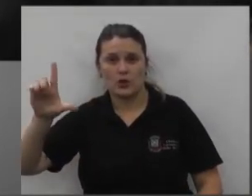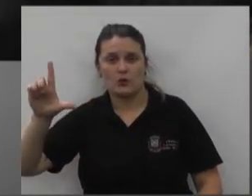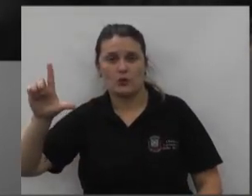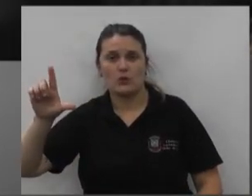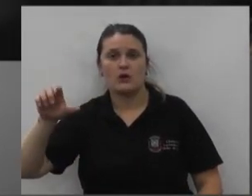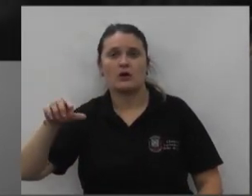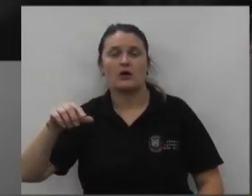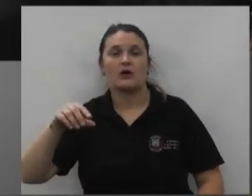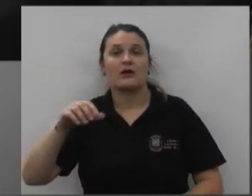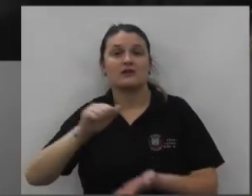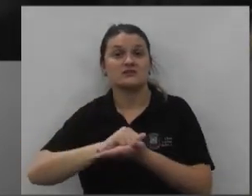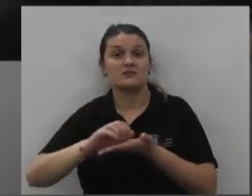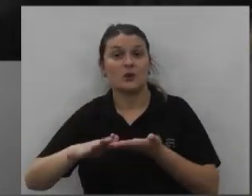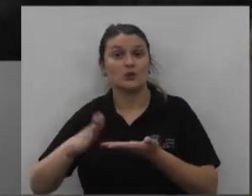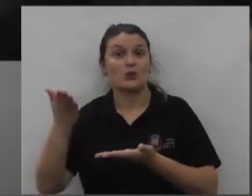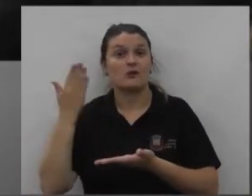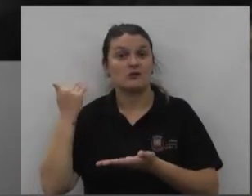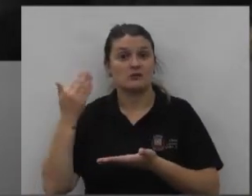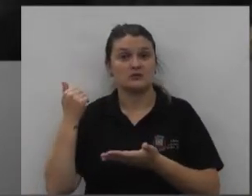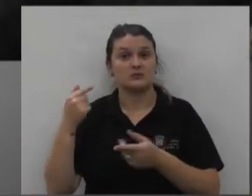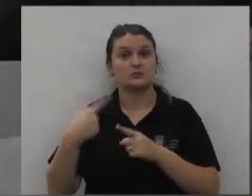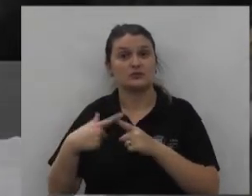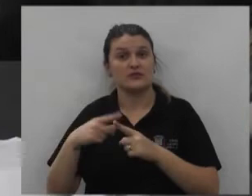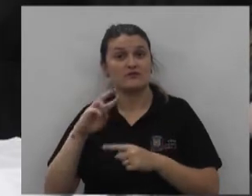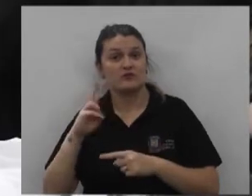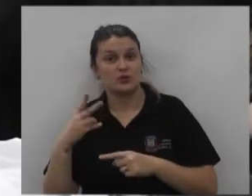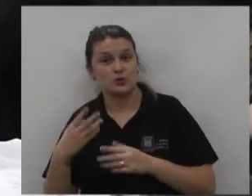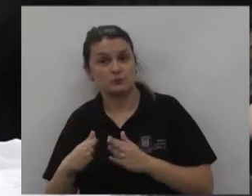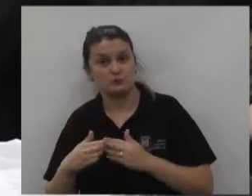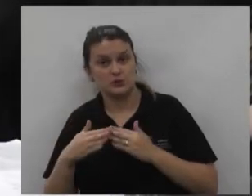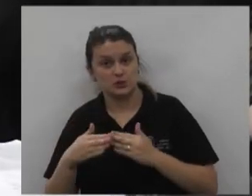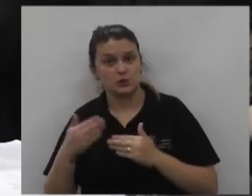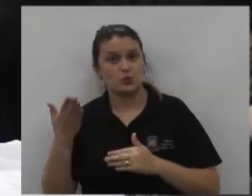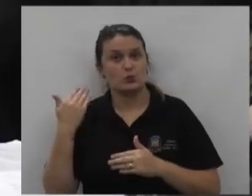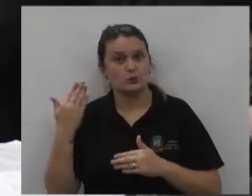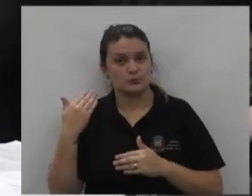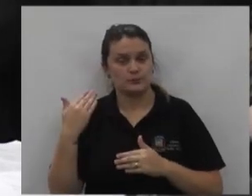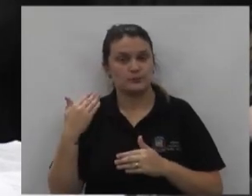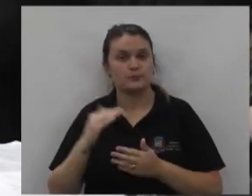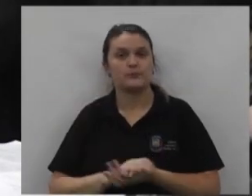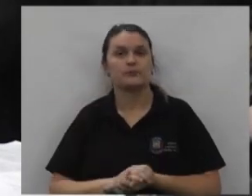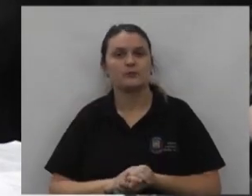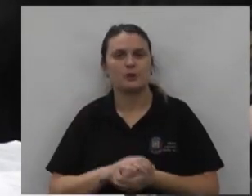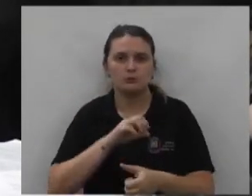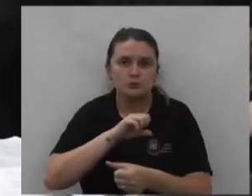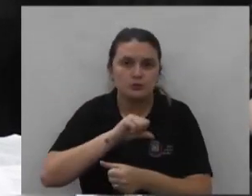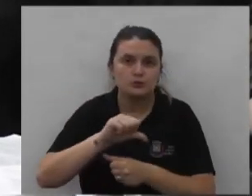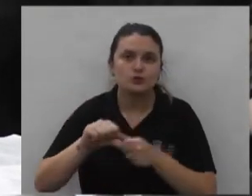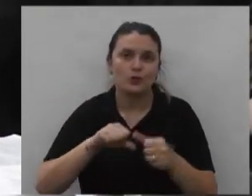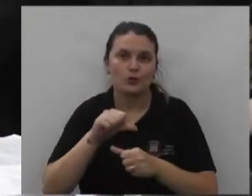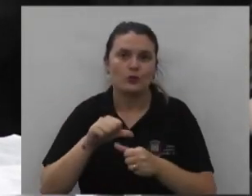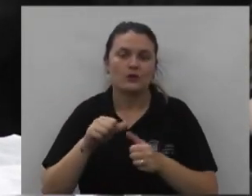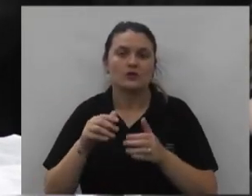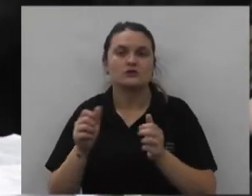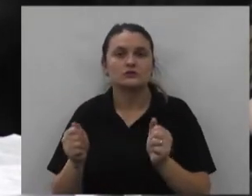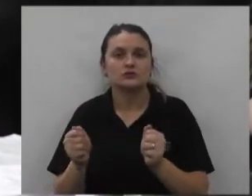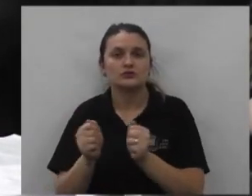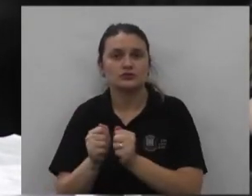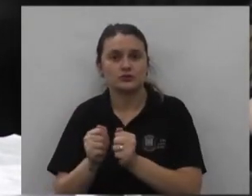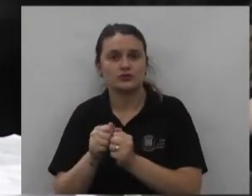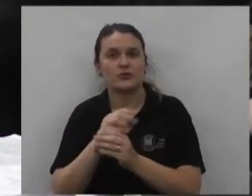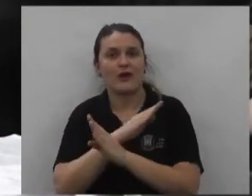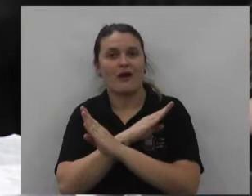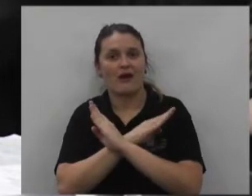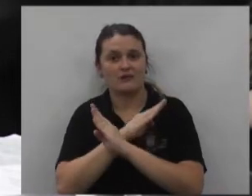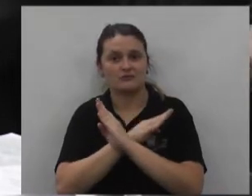alteração anterior a pedido de um vereador anteriormente ela houve essa alteração já junto a